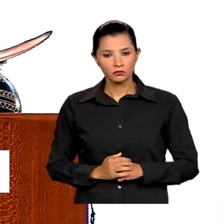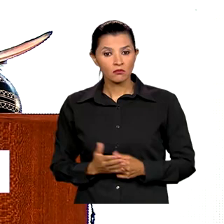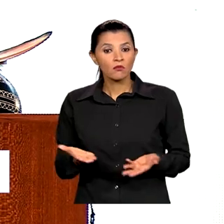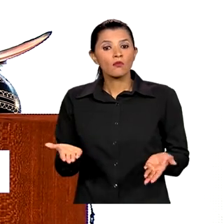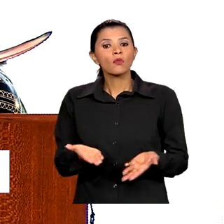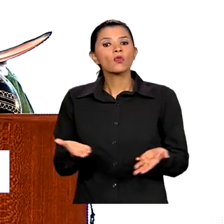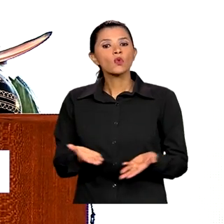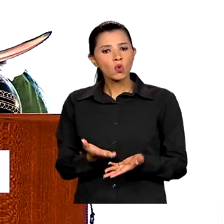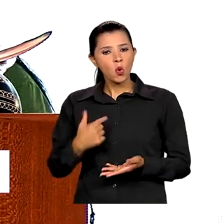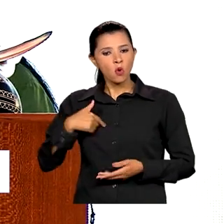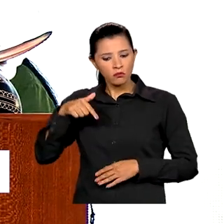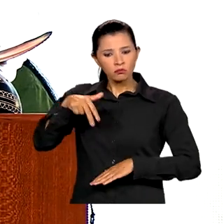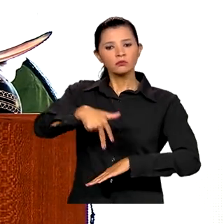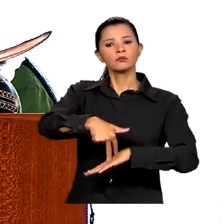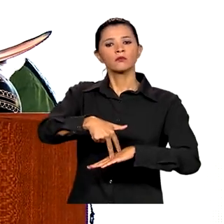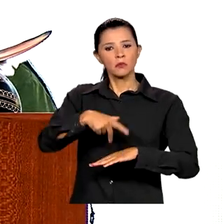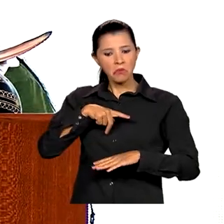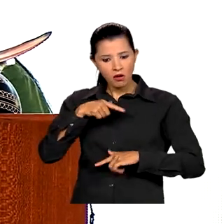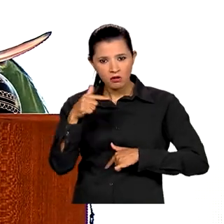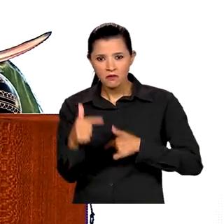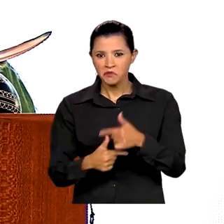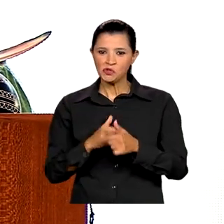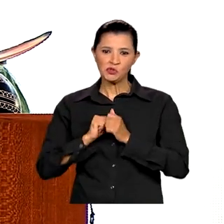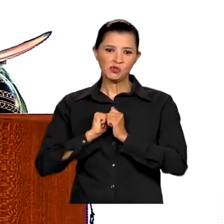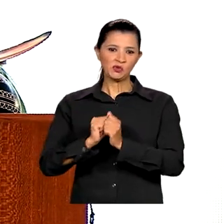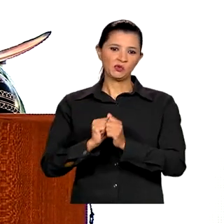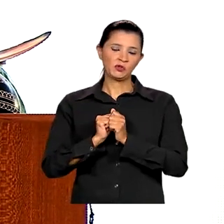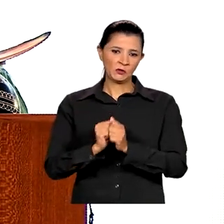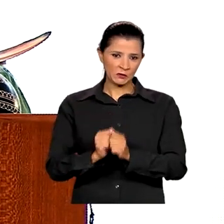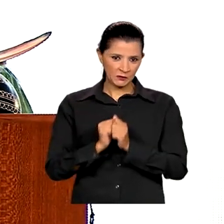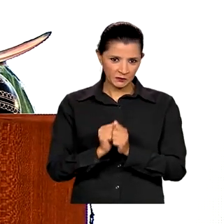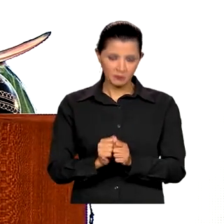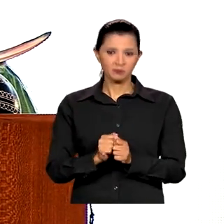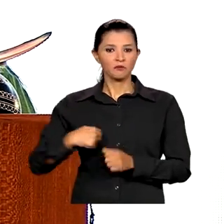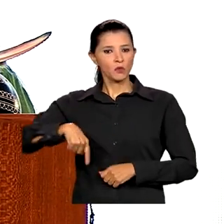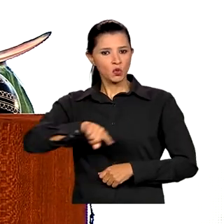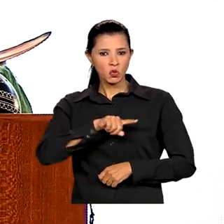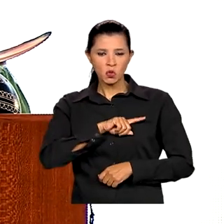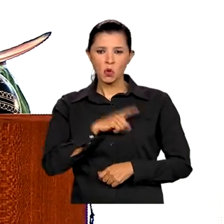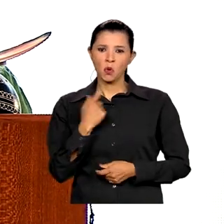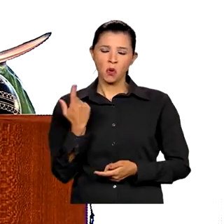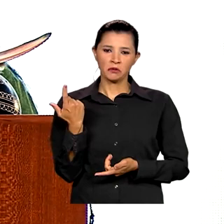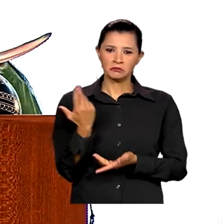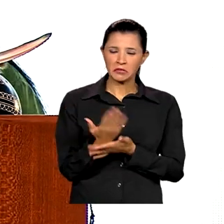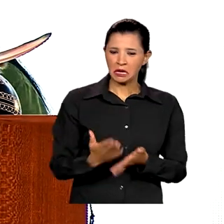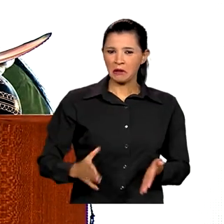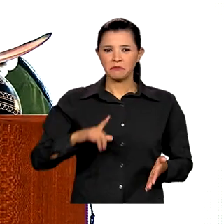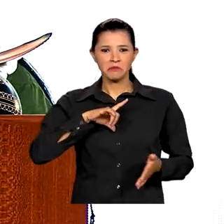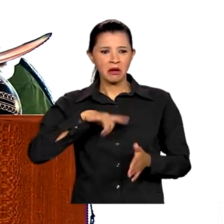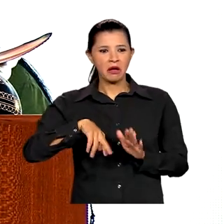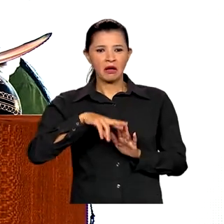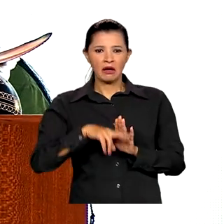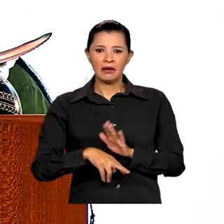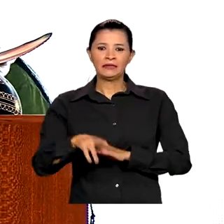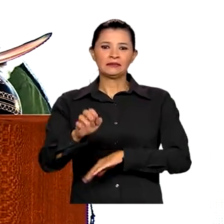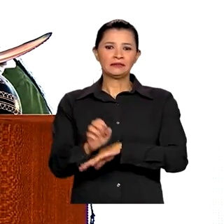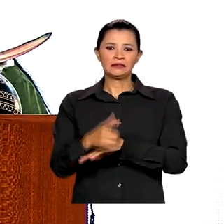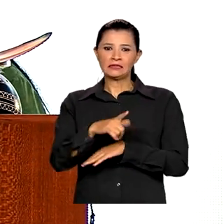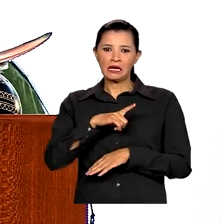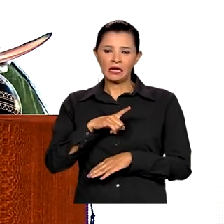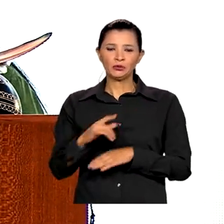agora estou aqui para trabalharmos juntos, para acabar com a normalização deste Estado